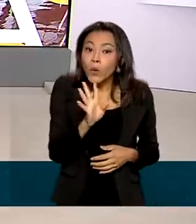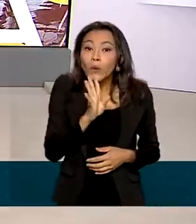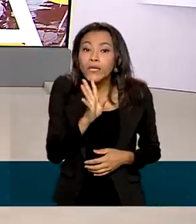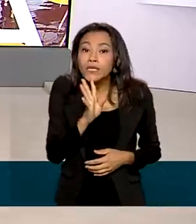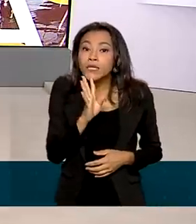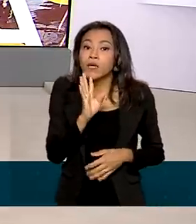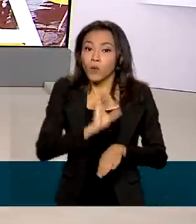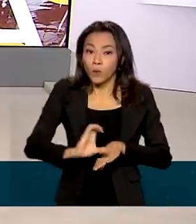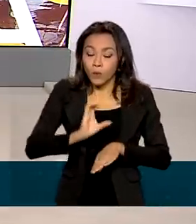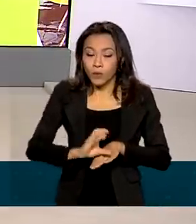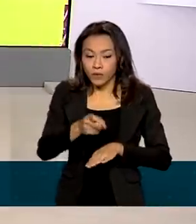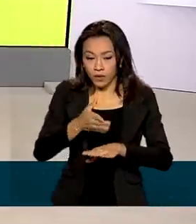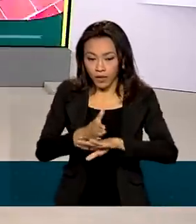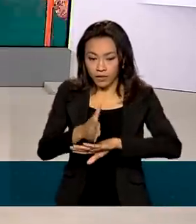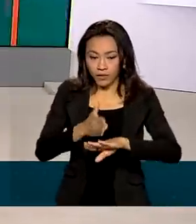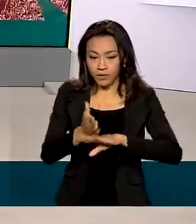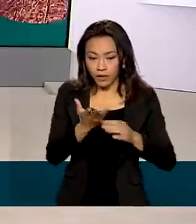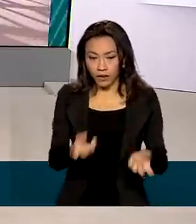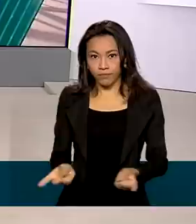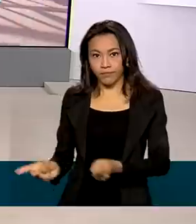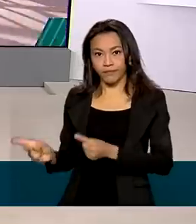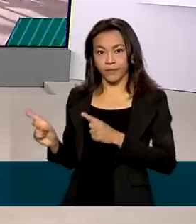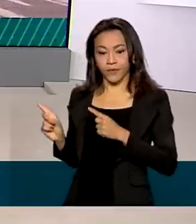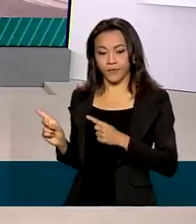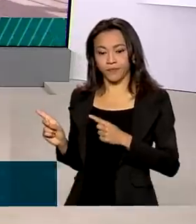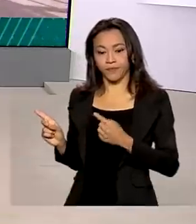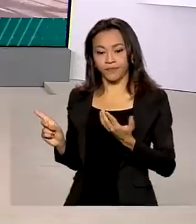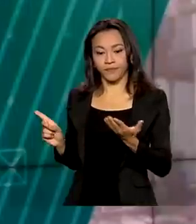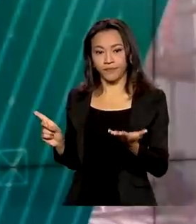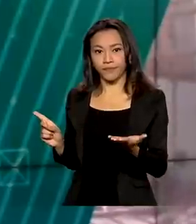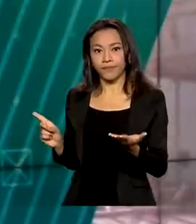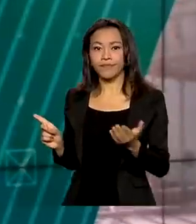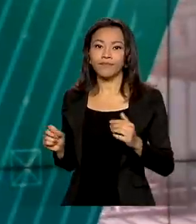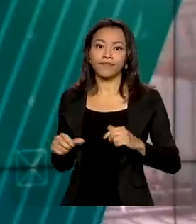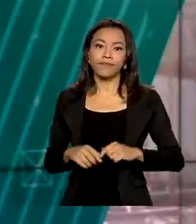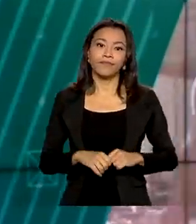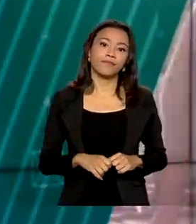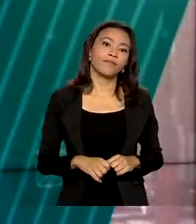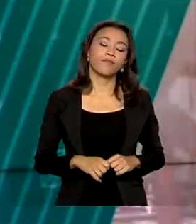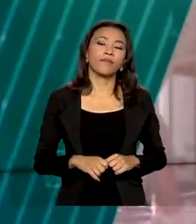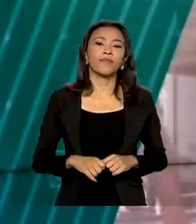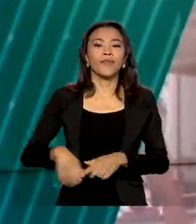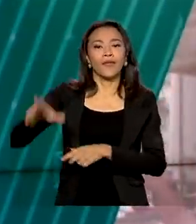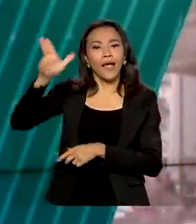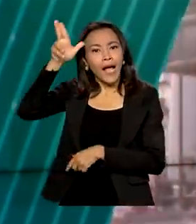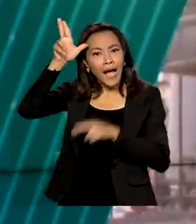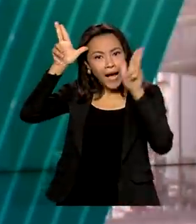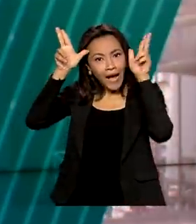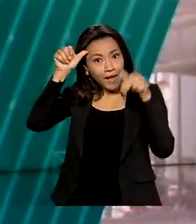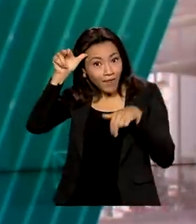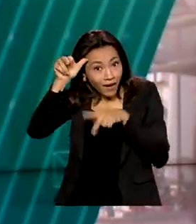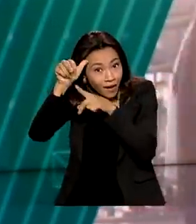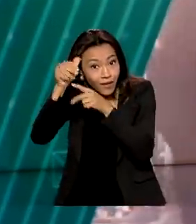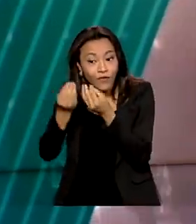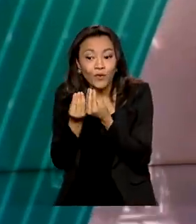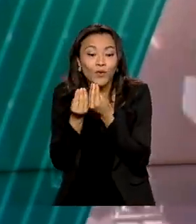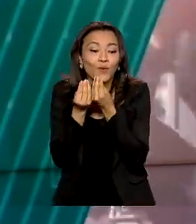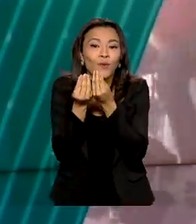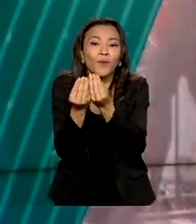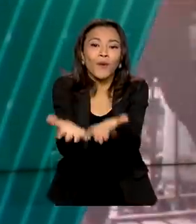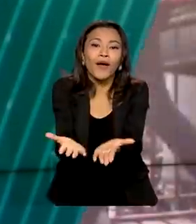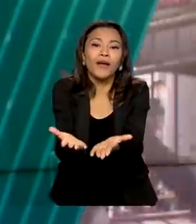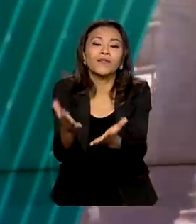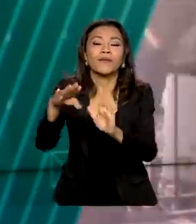Like, é só acessar esse endereço que aparece aí na sua tela. Cavalos foram doados ao programa Pátria